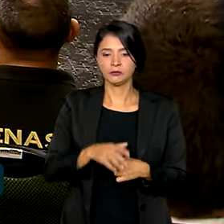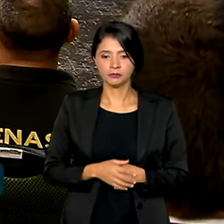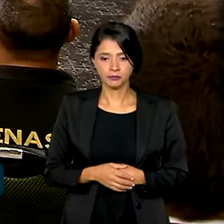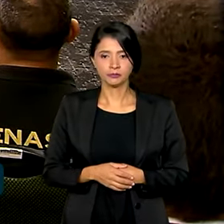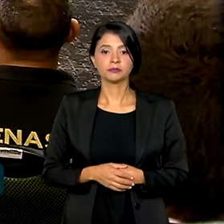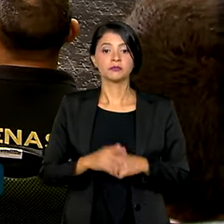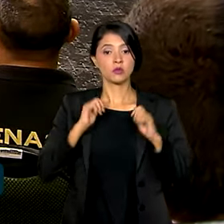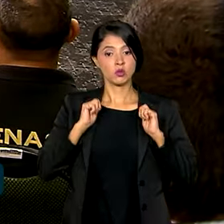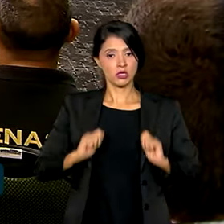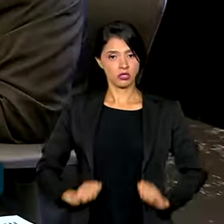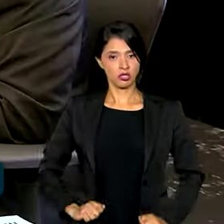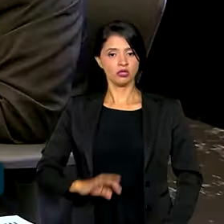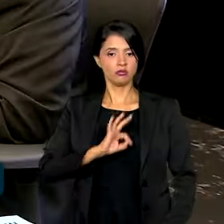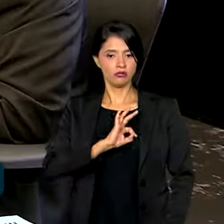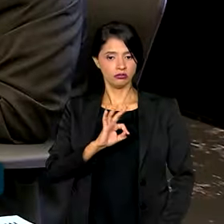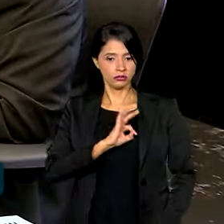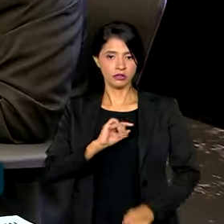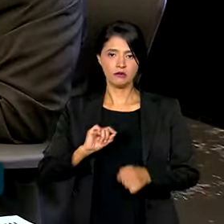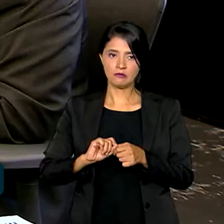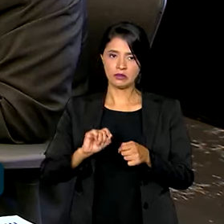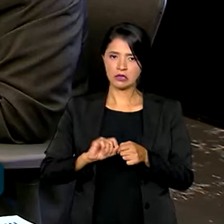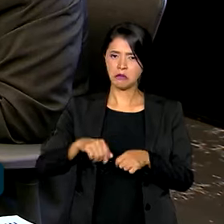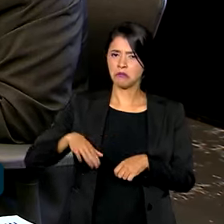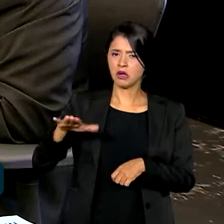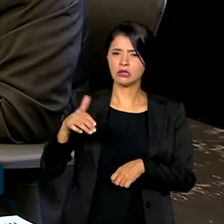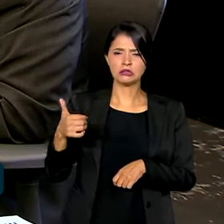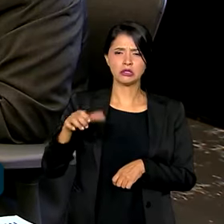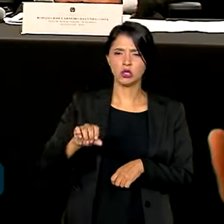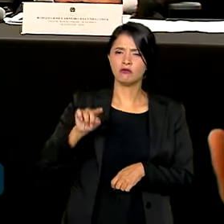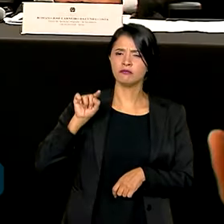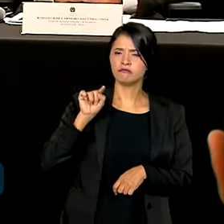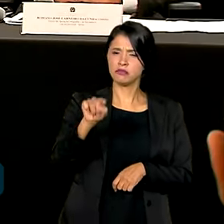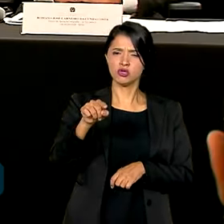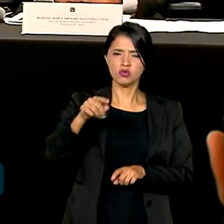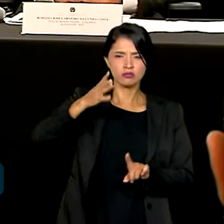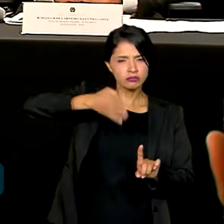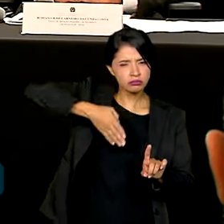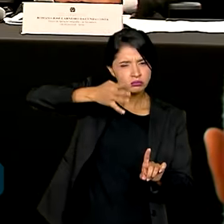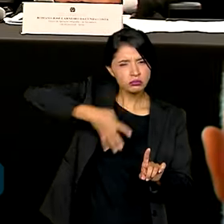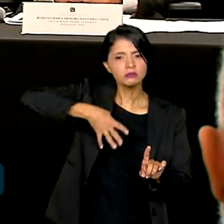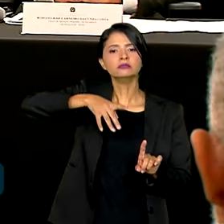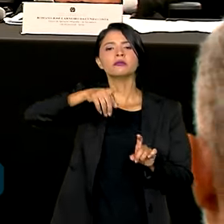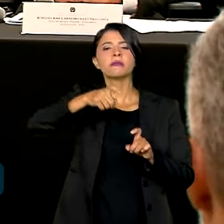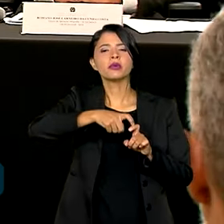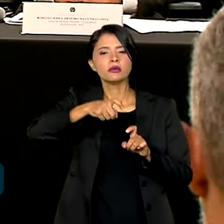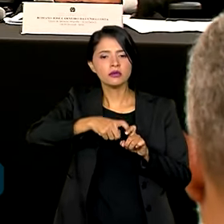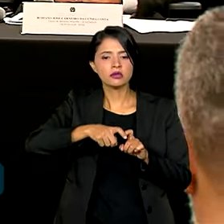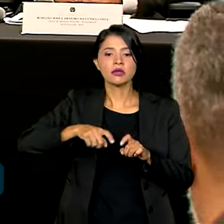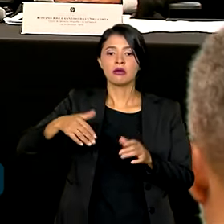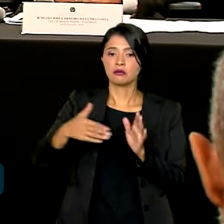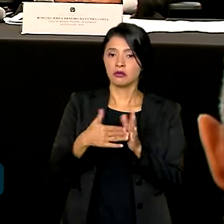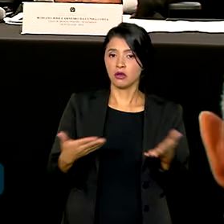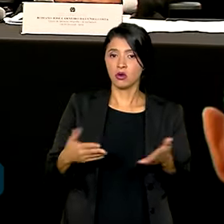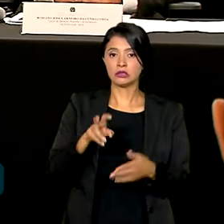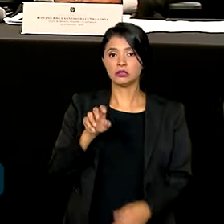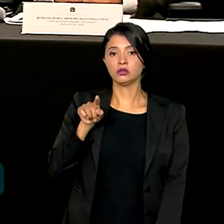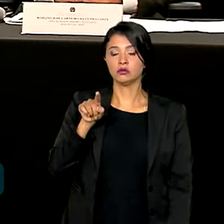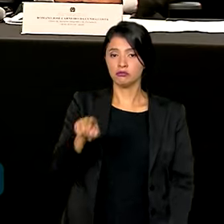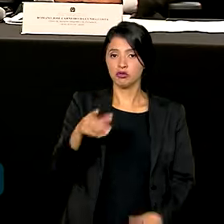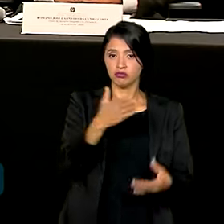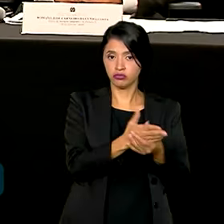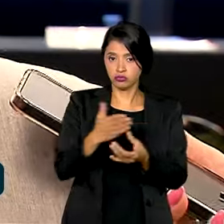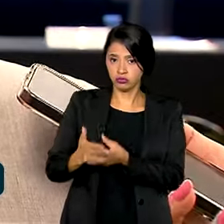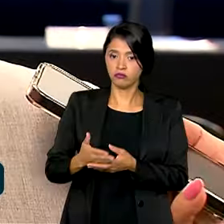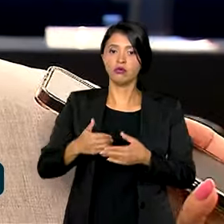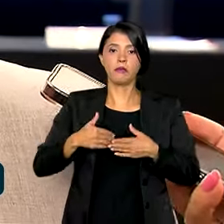agentes realizaram mais de 19 mil perícias. Até agora, cerca de 5 mil inquéritos foram instaurados.